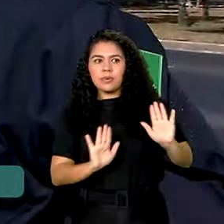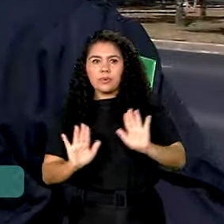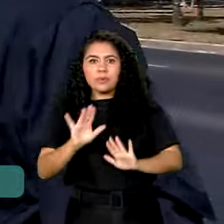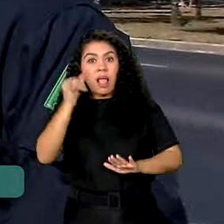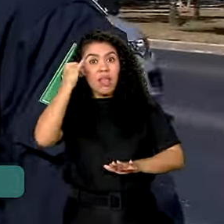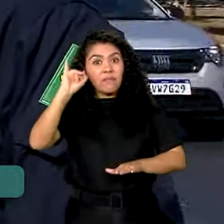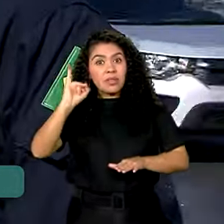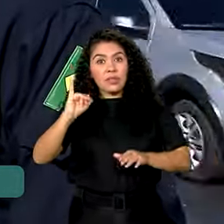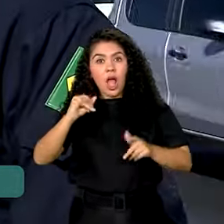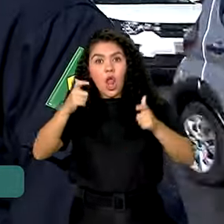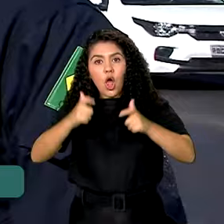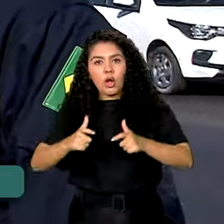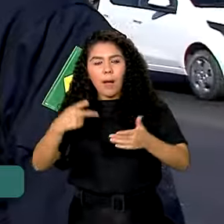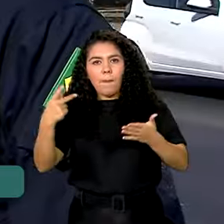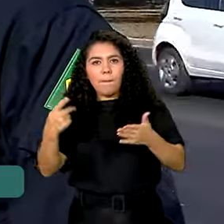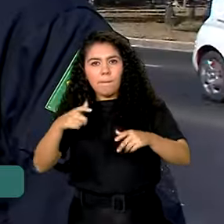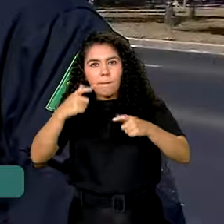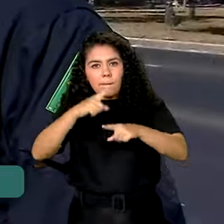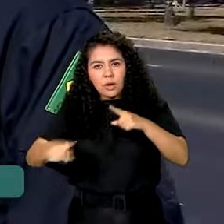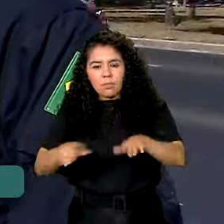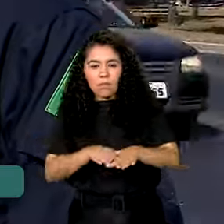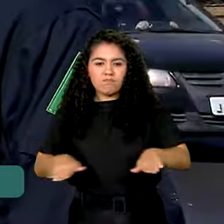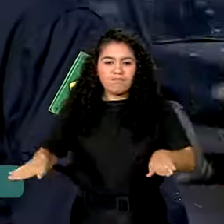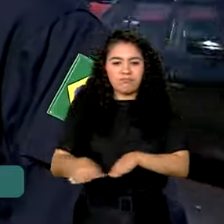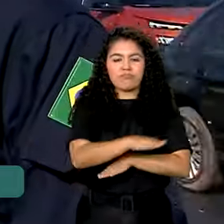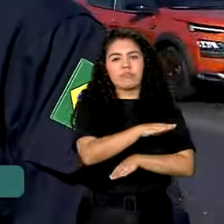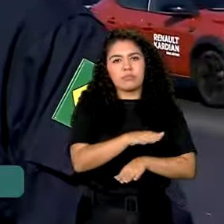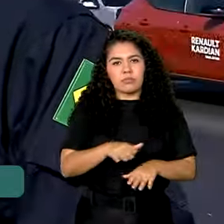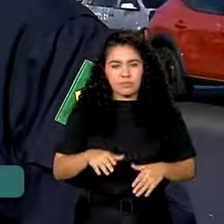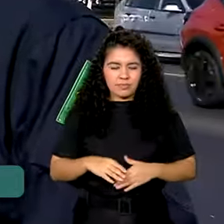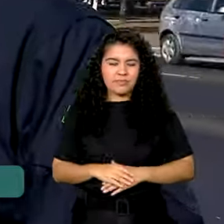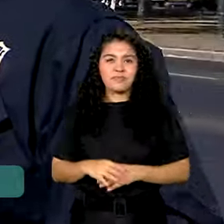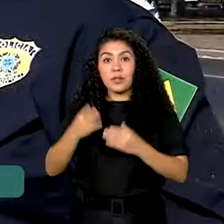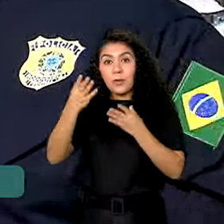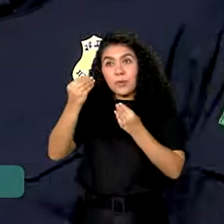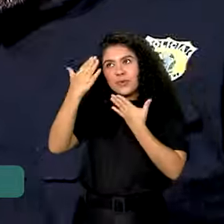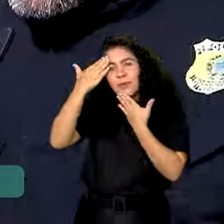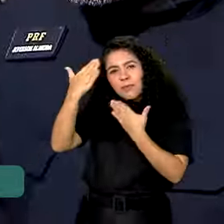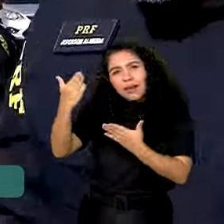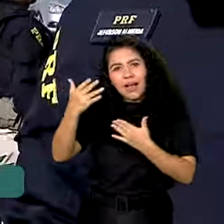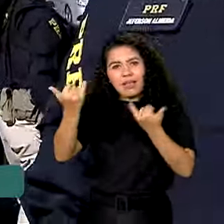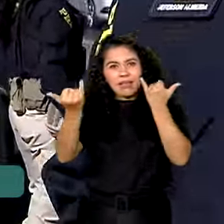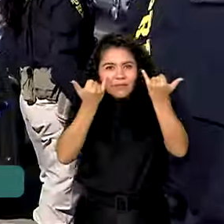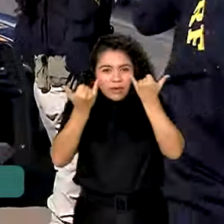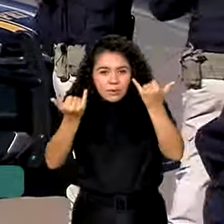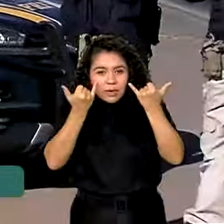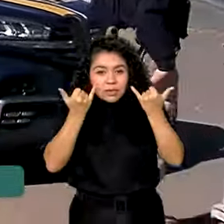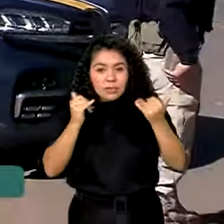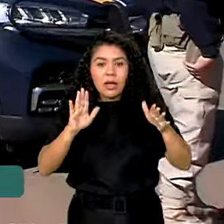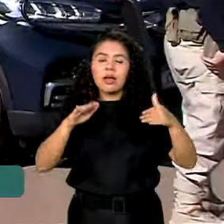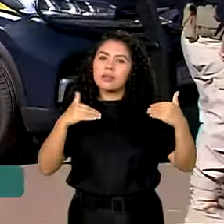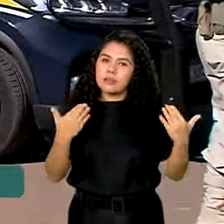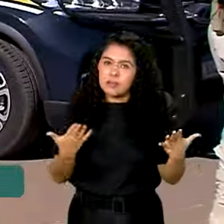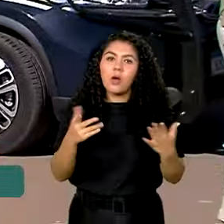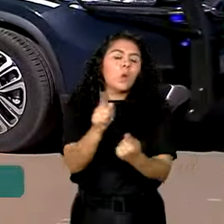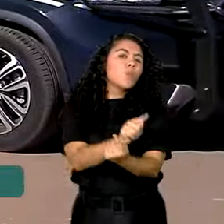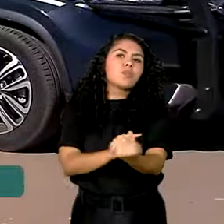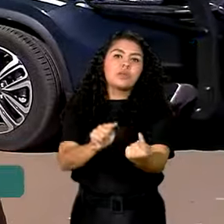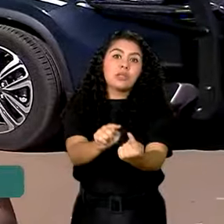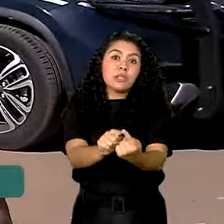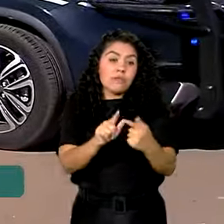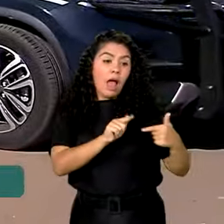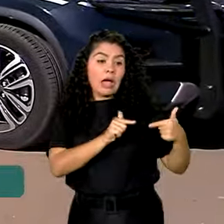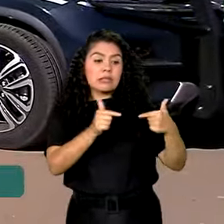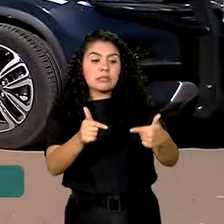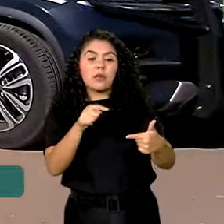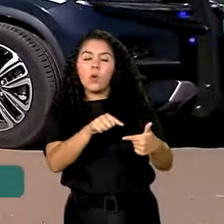mantenha a velocidade compatível com o local. Tá certo, Jefferson. Muito obrigada pela sua entrevista. Então, para reforçar o objetivo dessa operação,